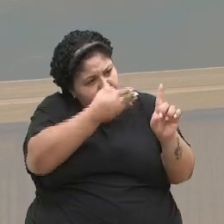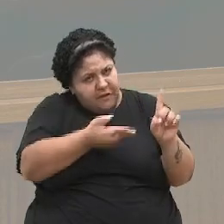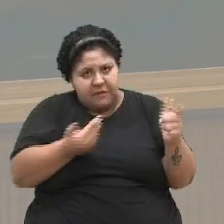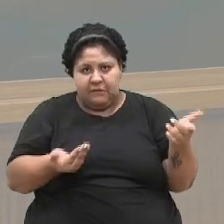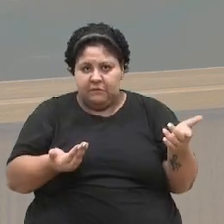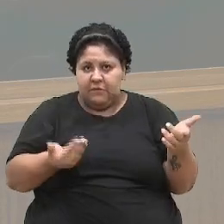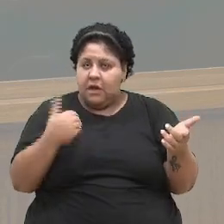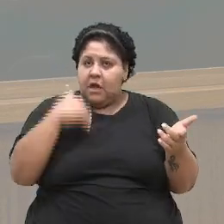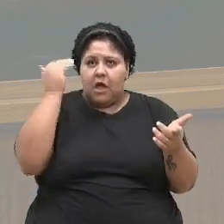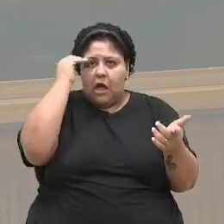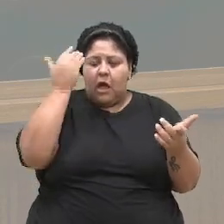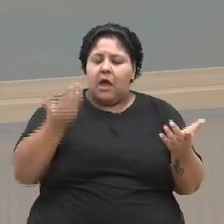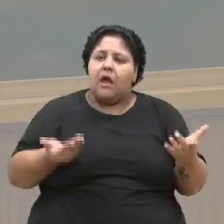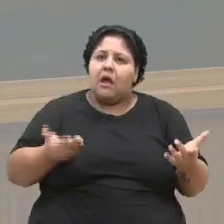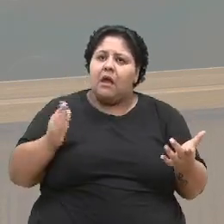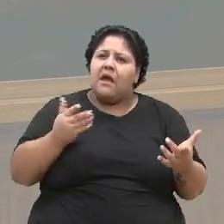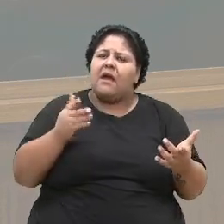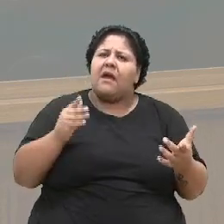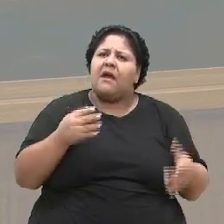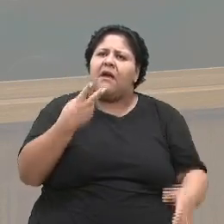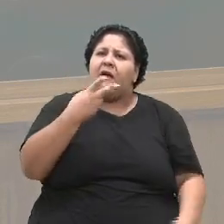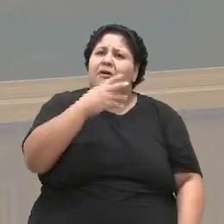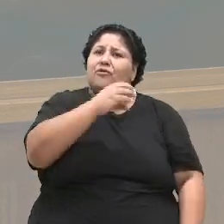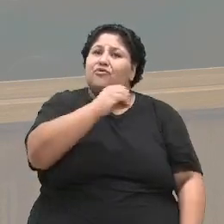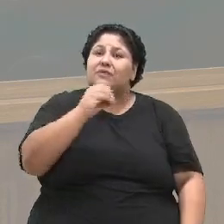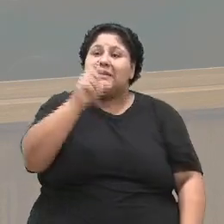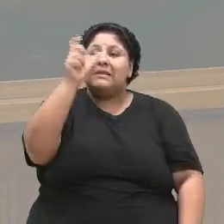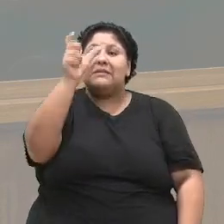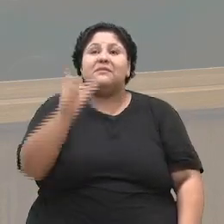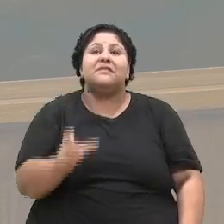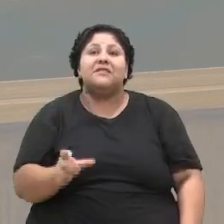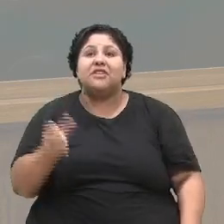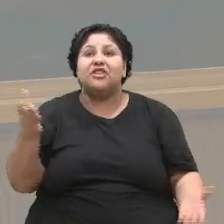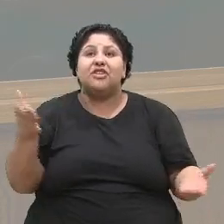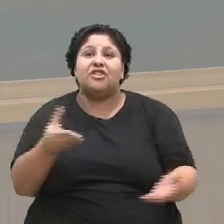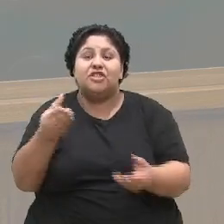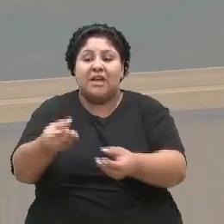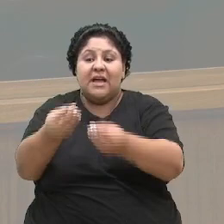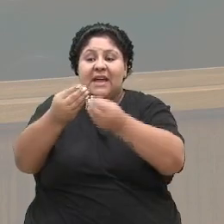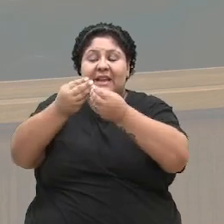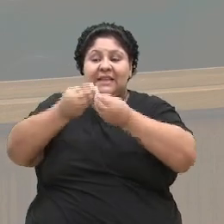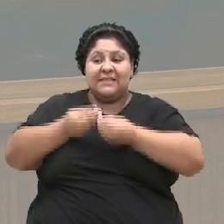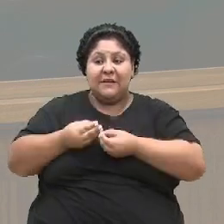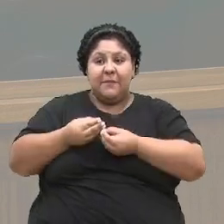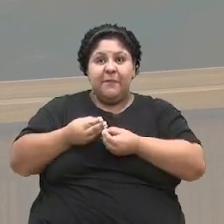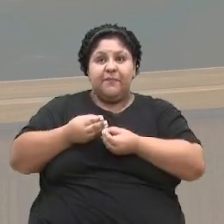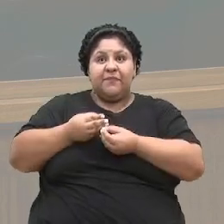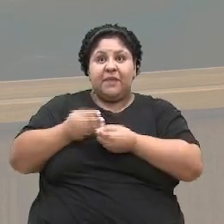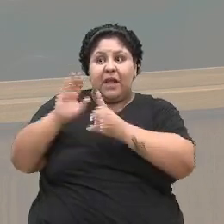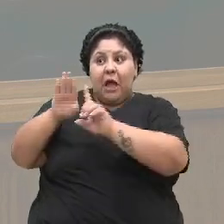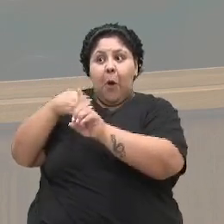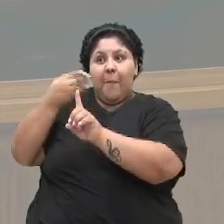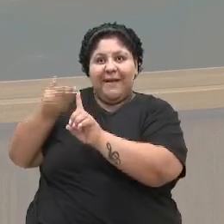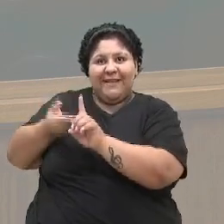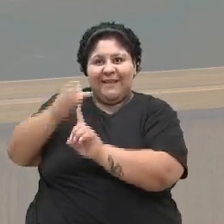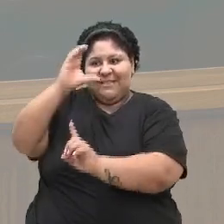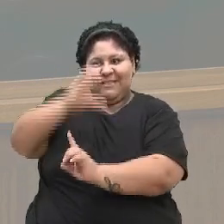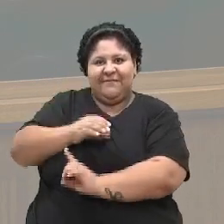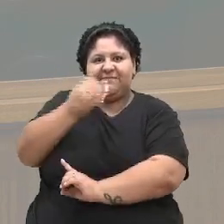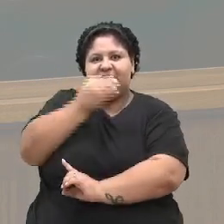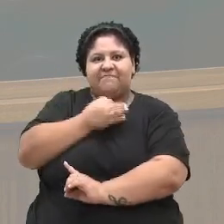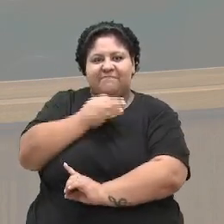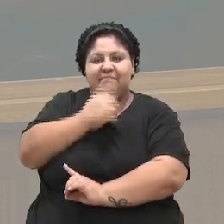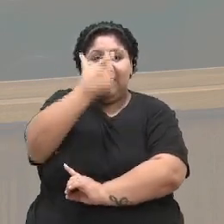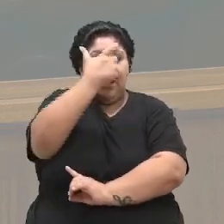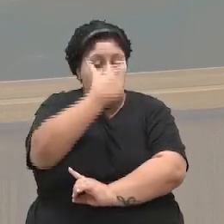sabia, mas foram cerca de 200 pessoas que receberam esse título na nossa cidade, e eu acho que o